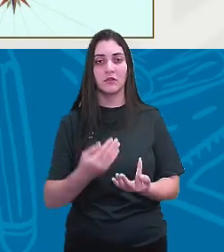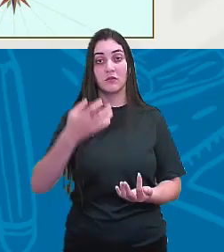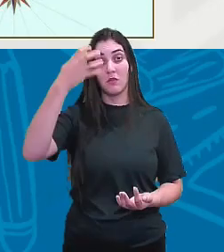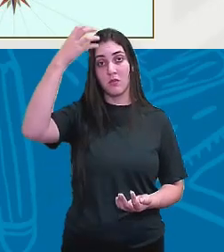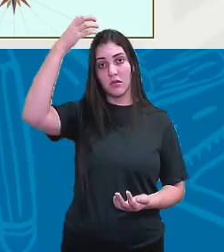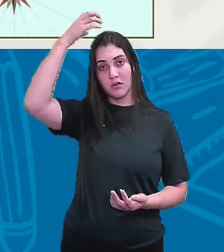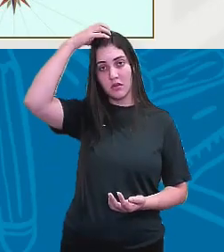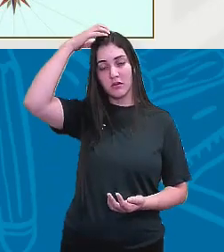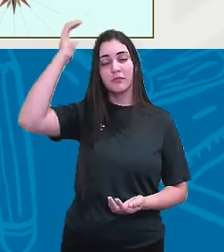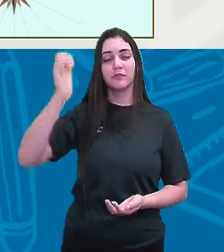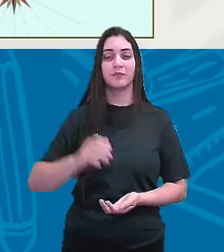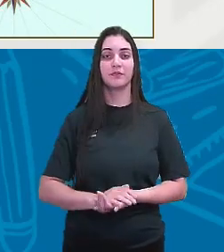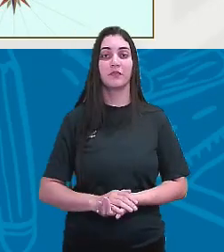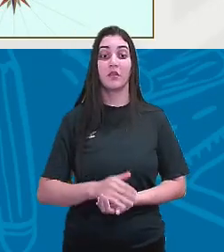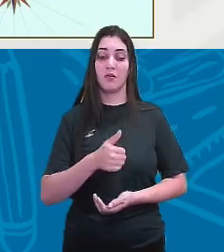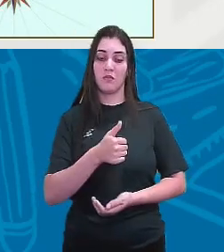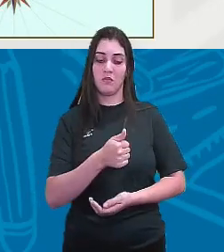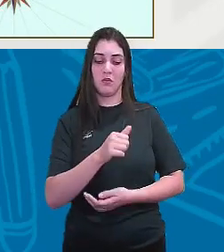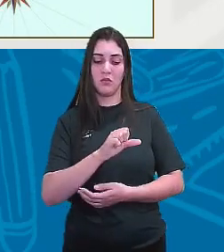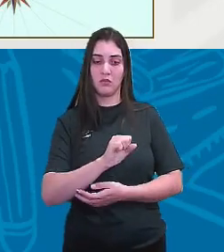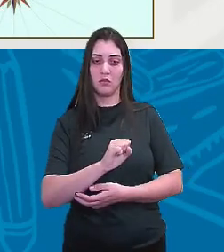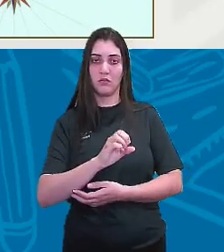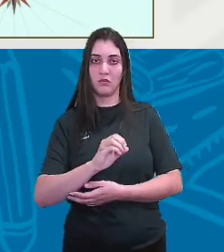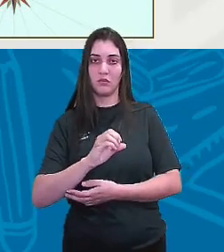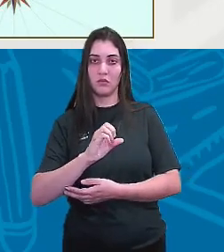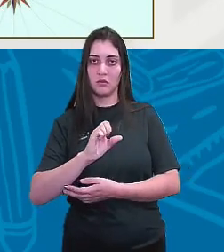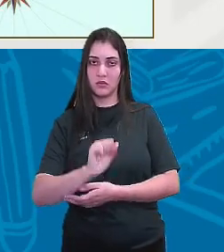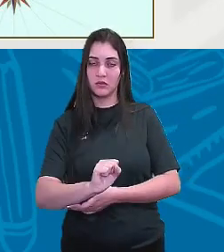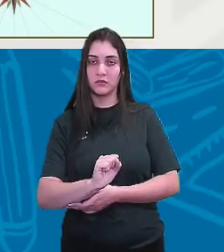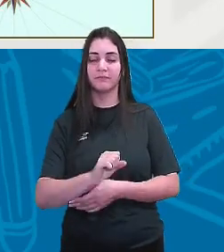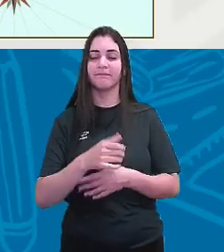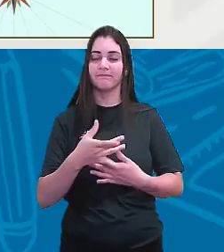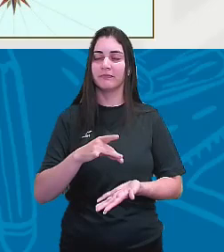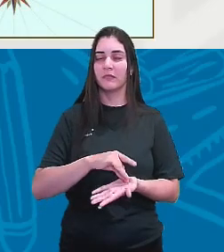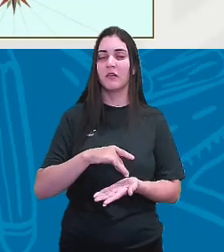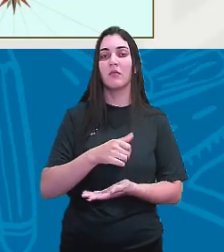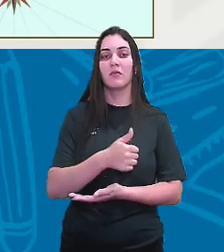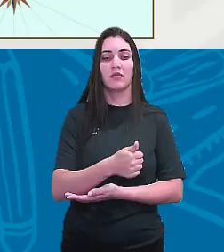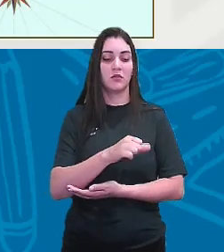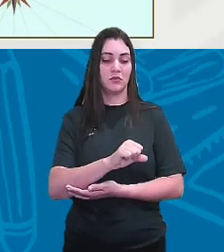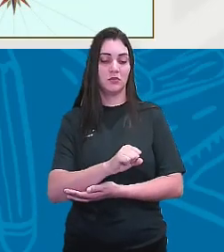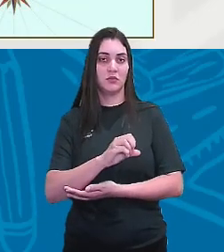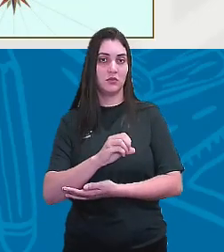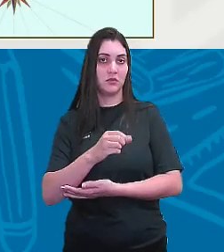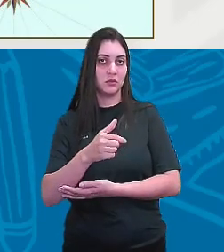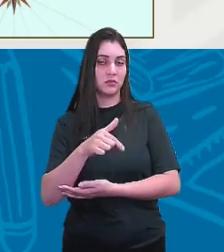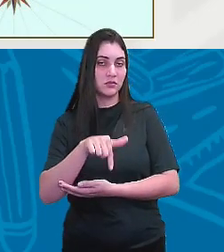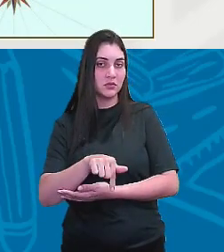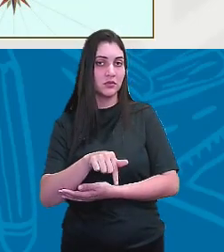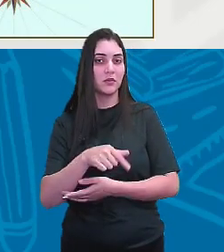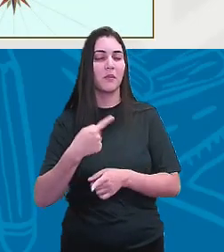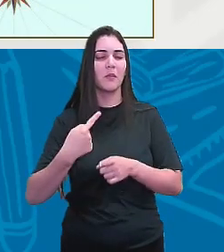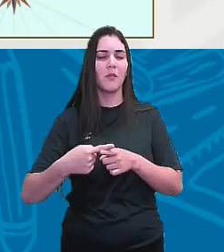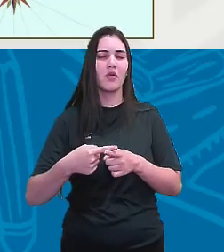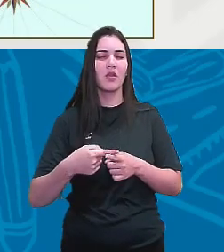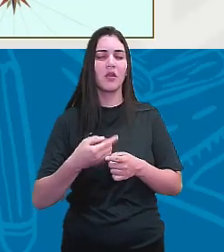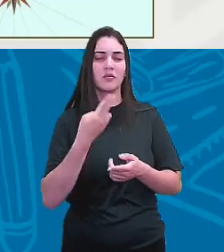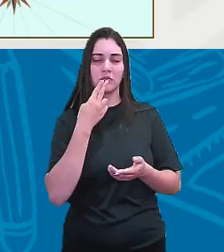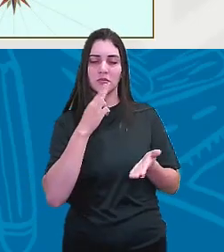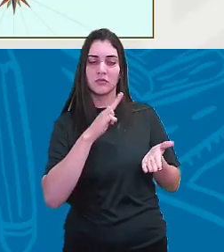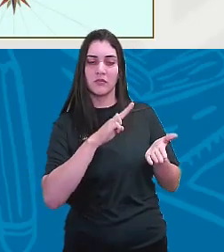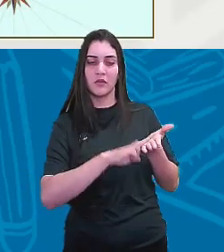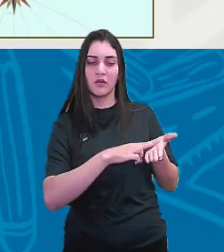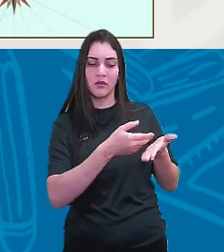Então, em 1808, na verdade em 1807, porque a carta que o